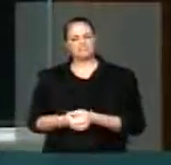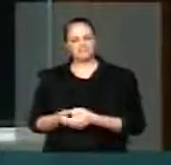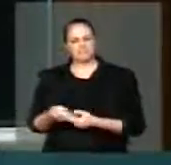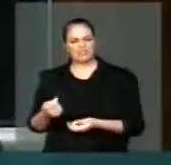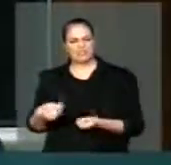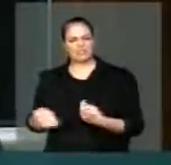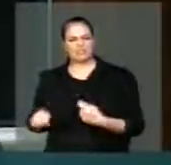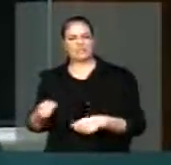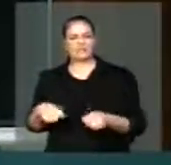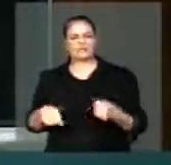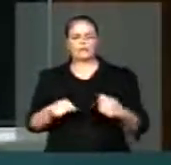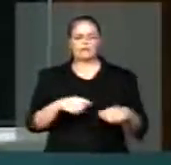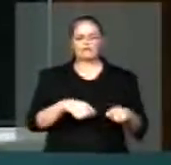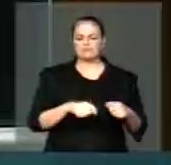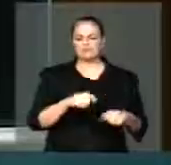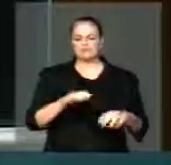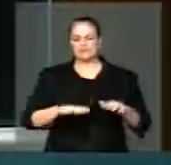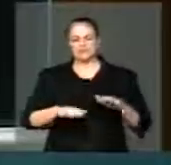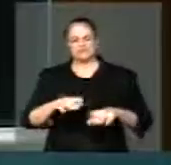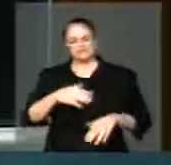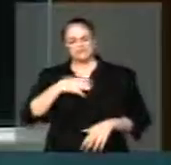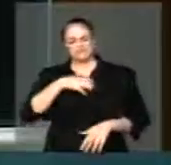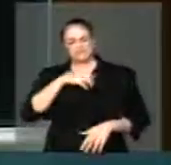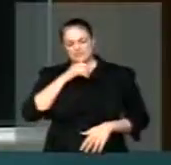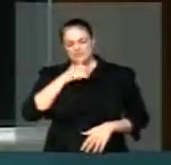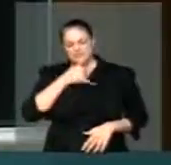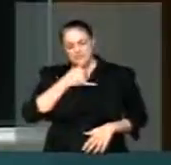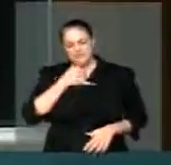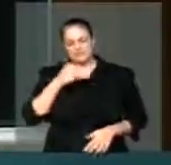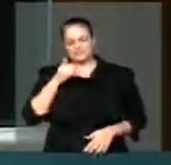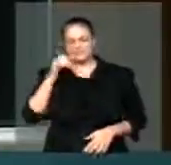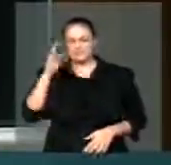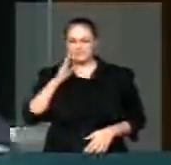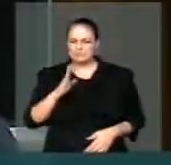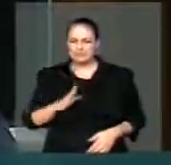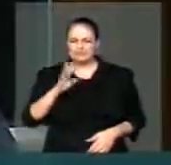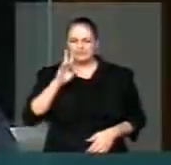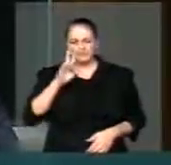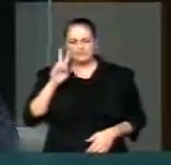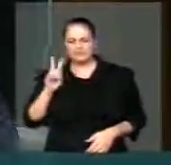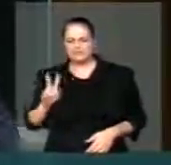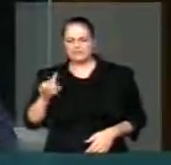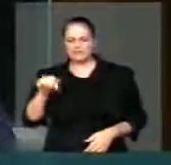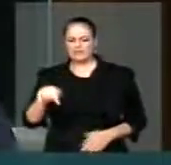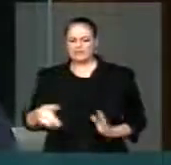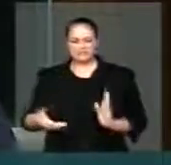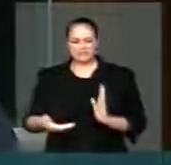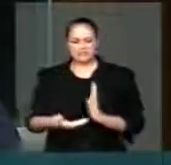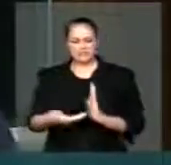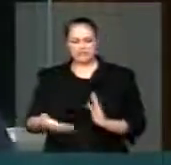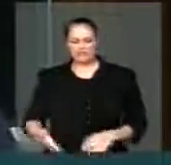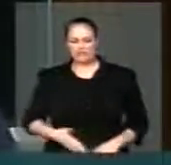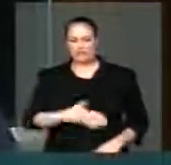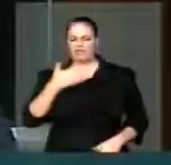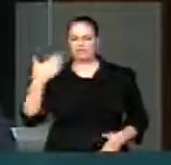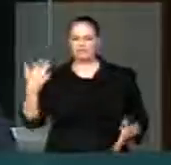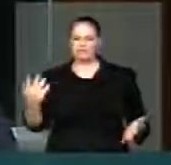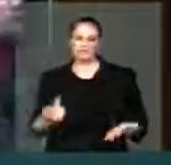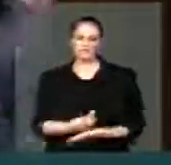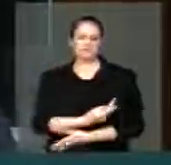a gente lamenta que o Brasil tenha que assistir uma desgraça dessa acontecendo aqui dentro.